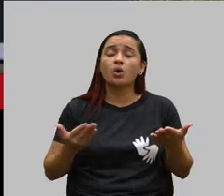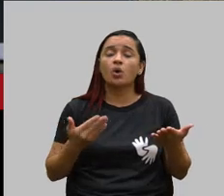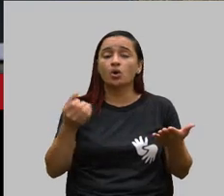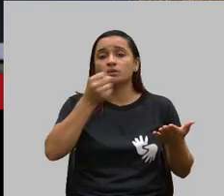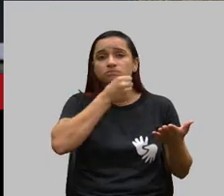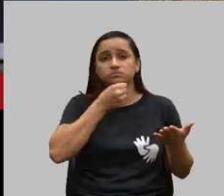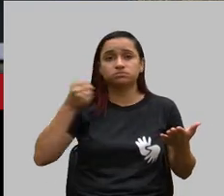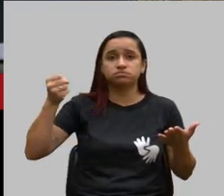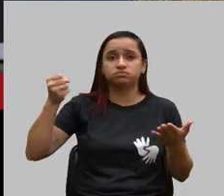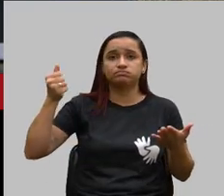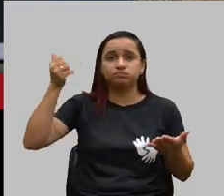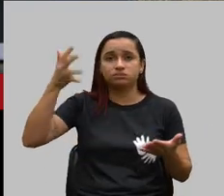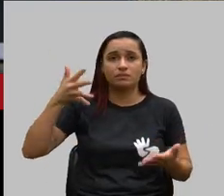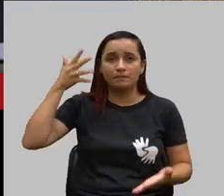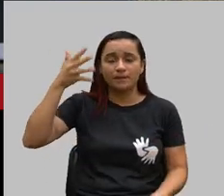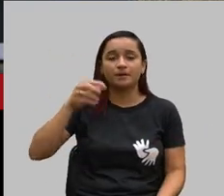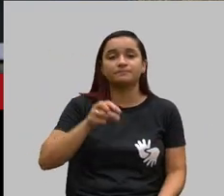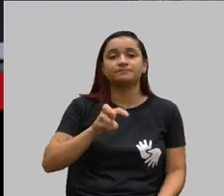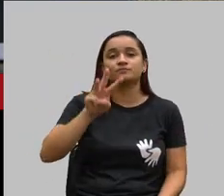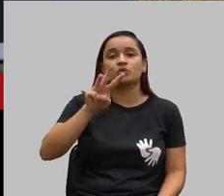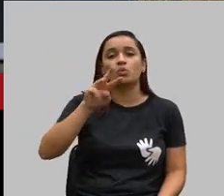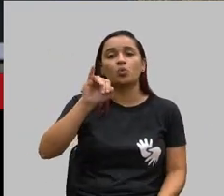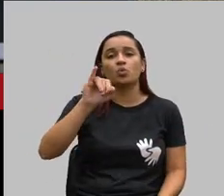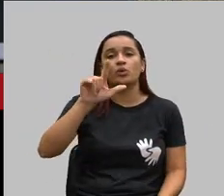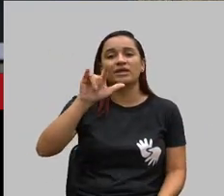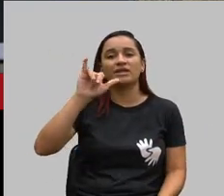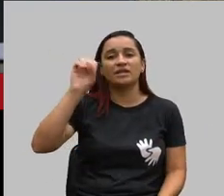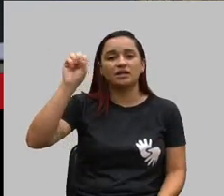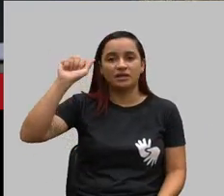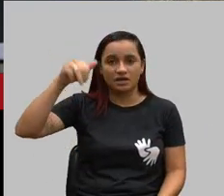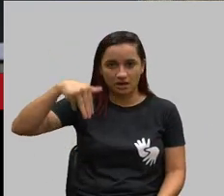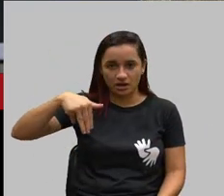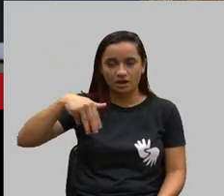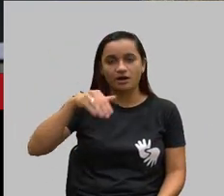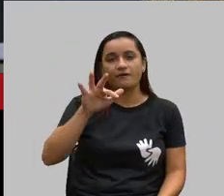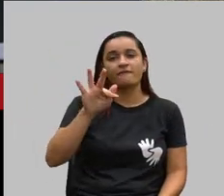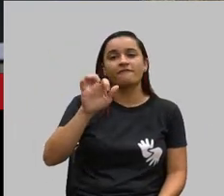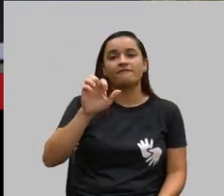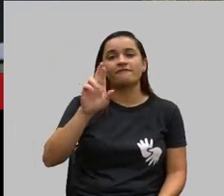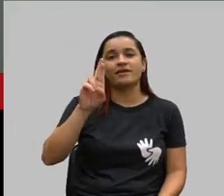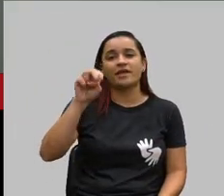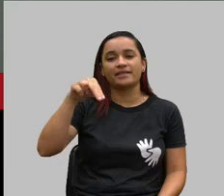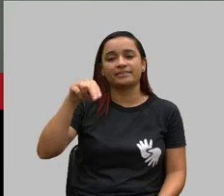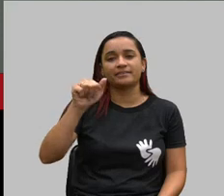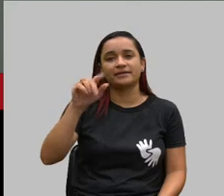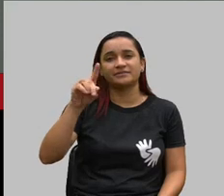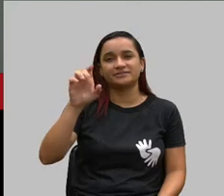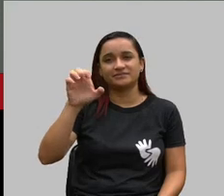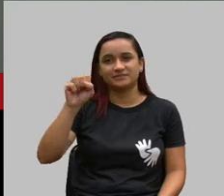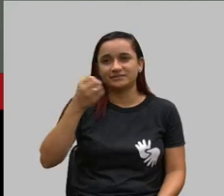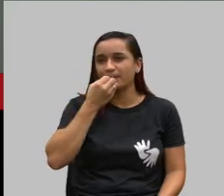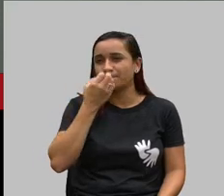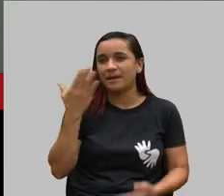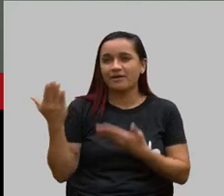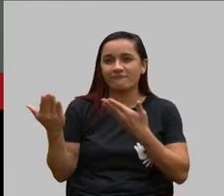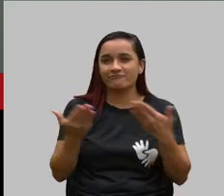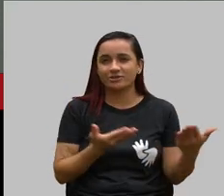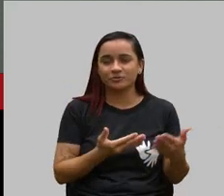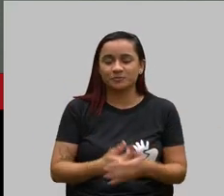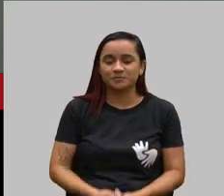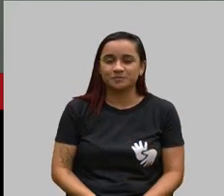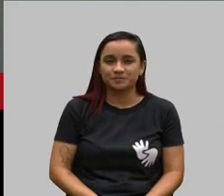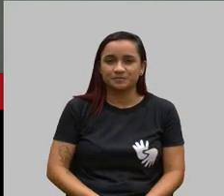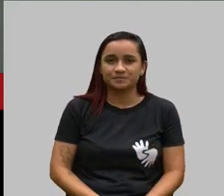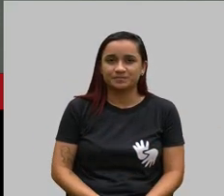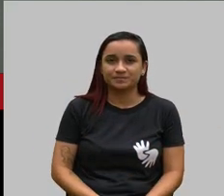para William Fernandes Boteri, seja bem-vindo. Mesmo, não é?